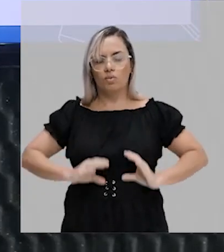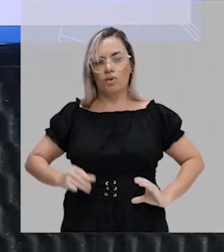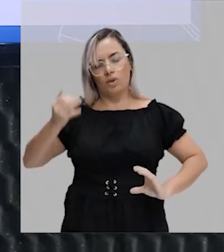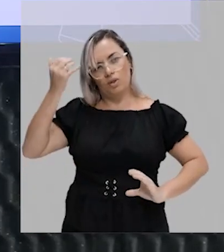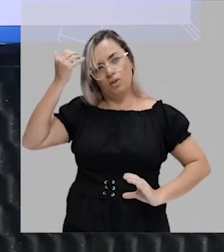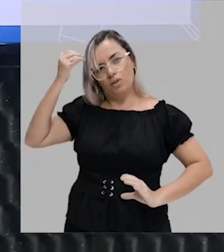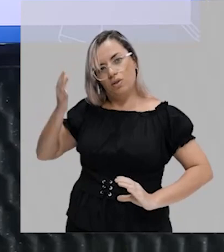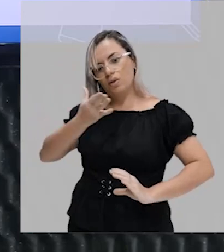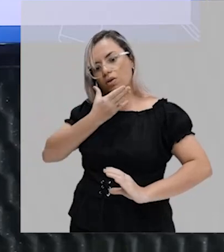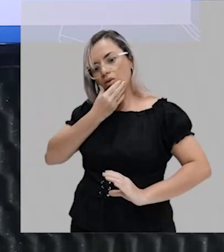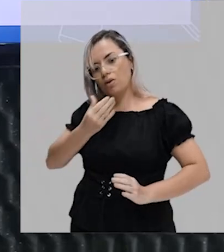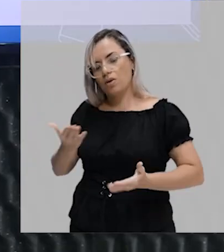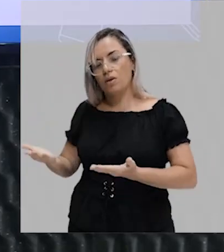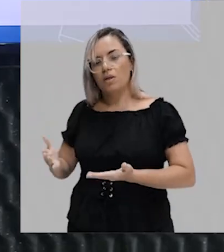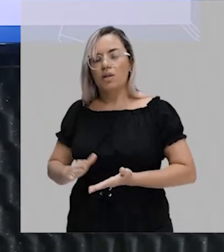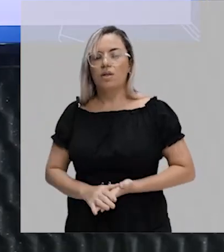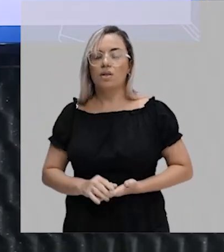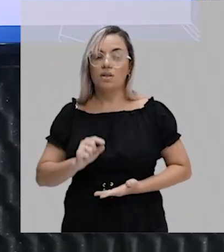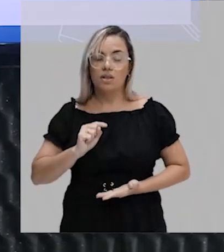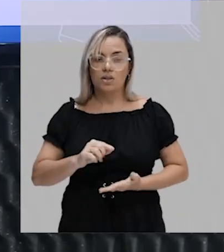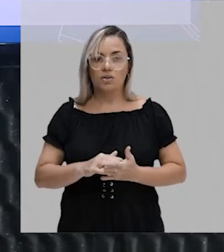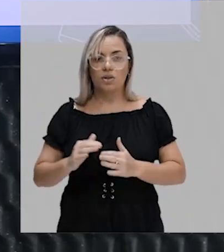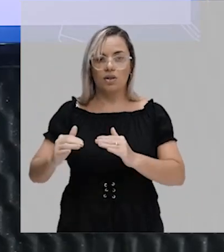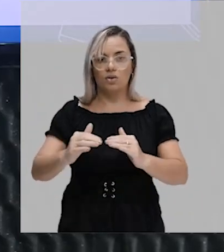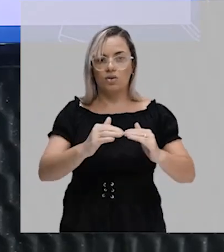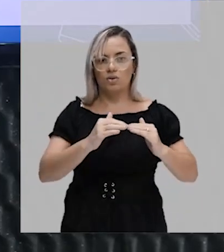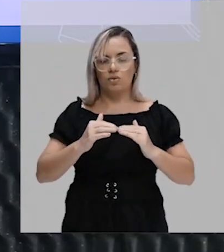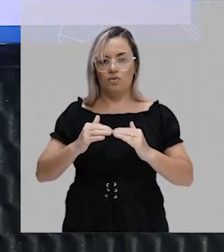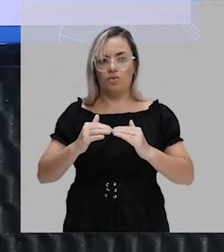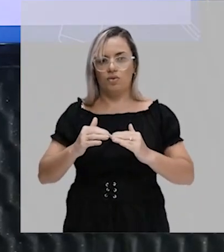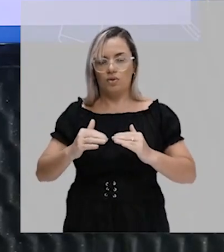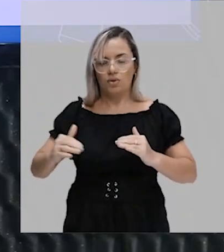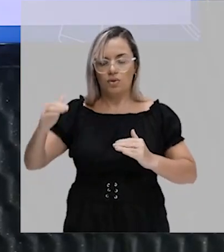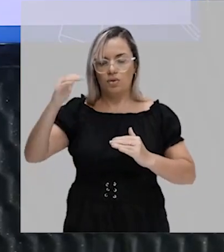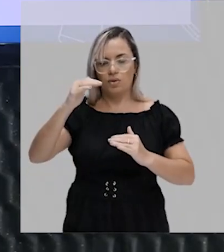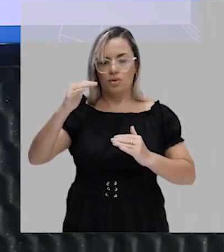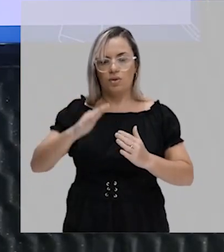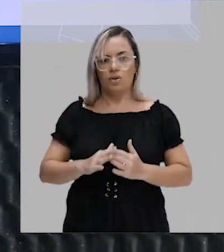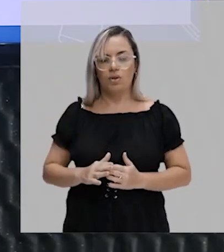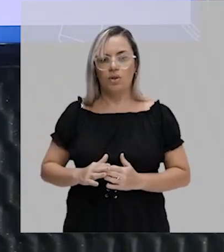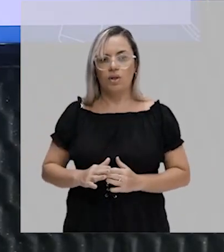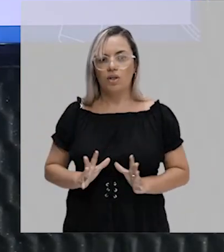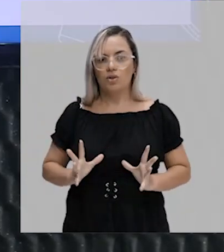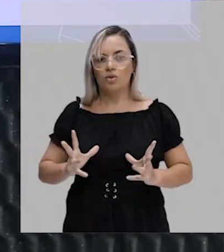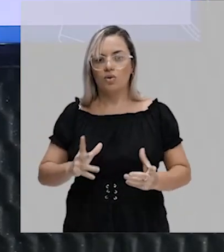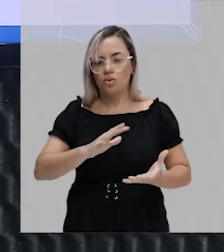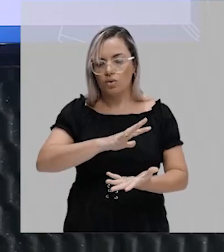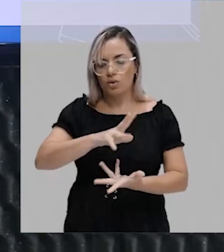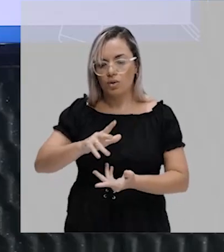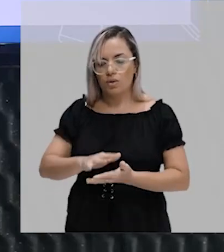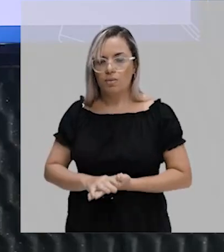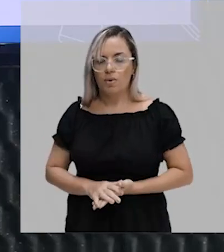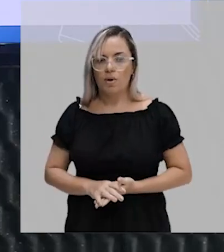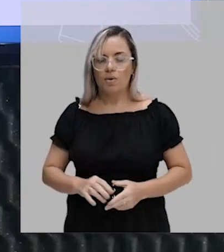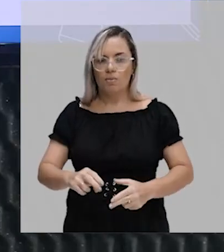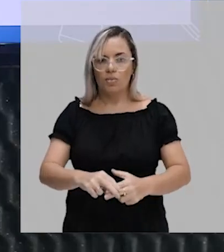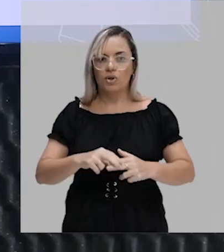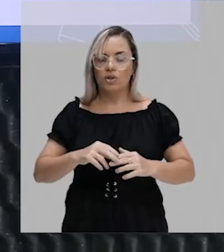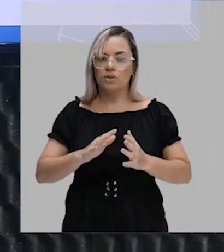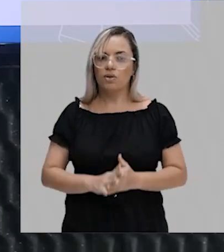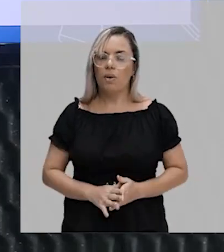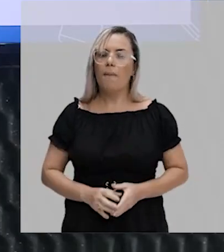isso não é uma coisa uniforme ou hegemônica, significa dizer que é possível construir uma ideia de